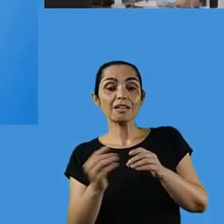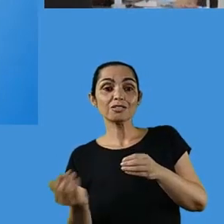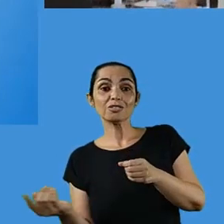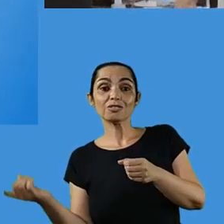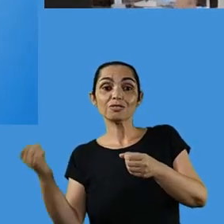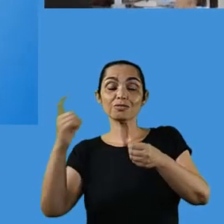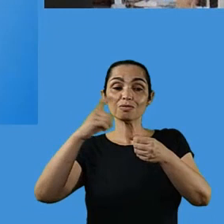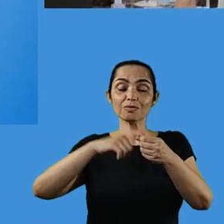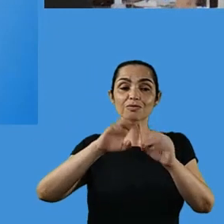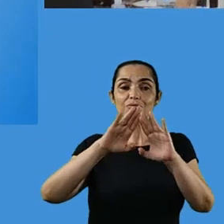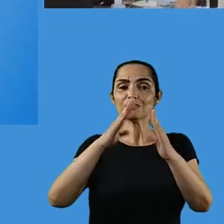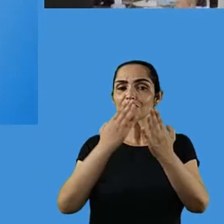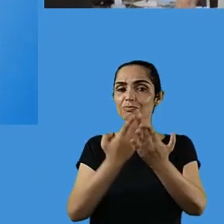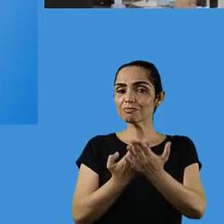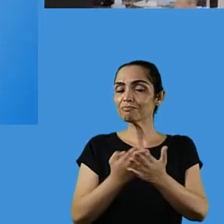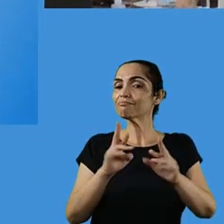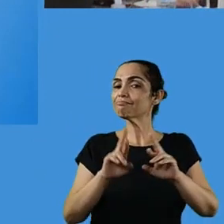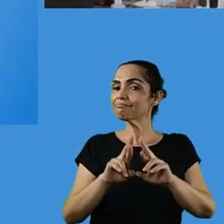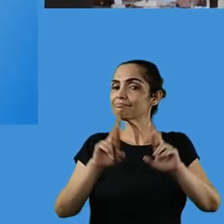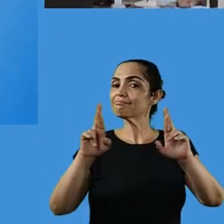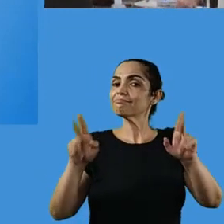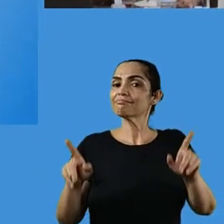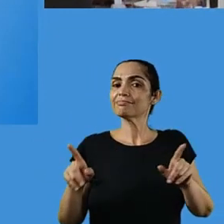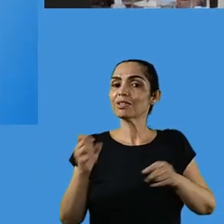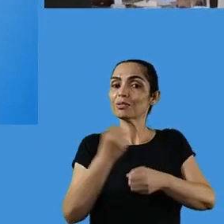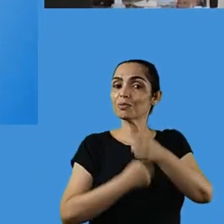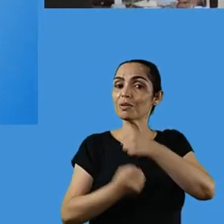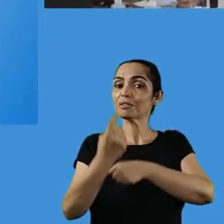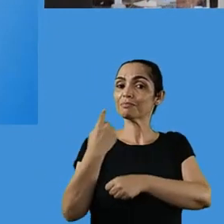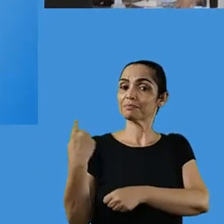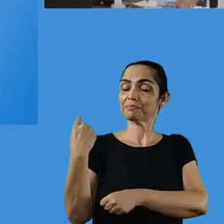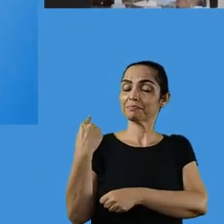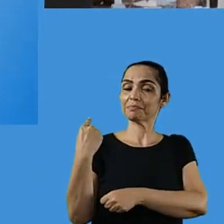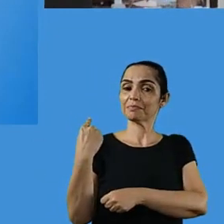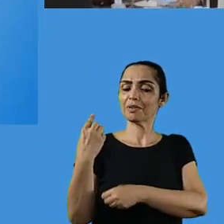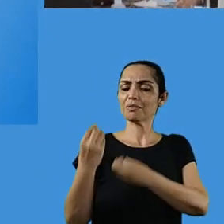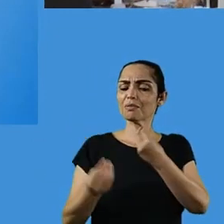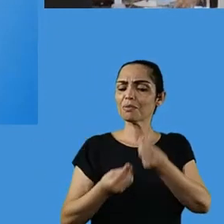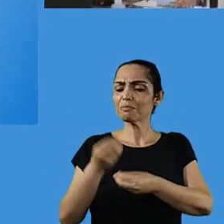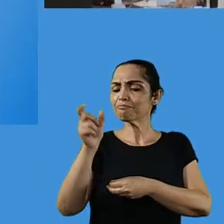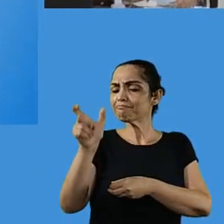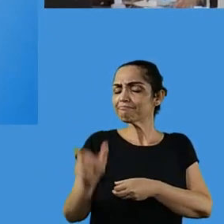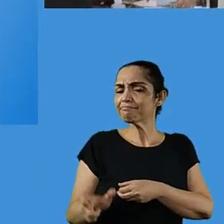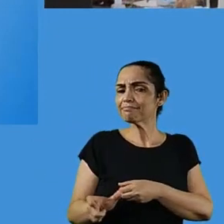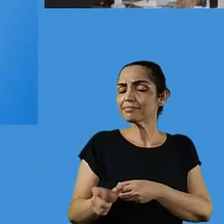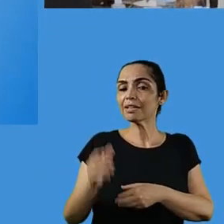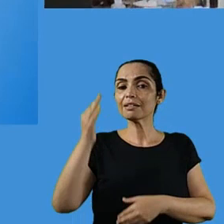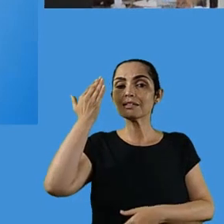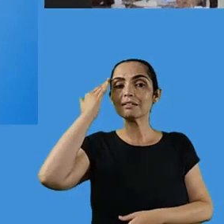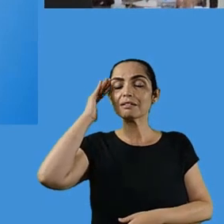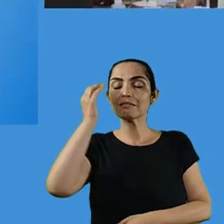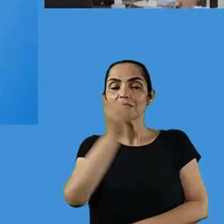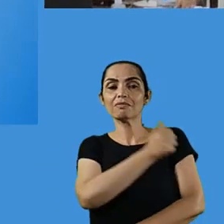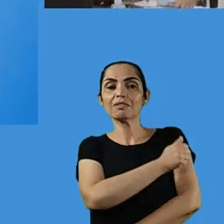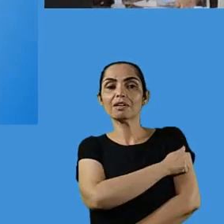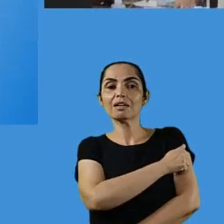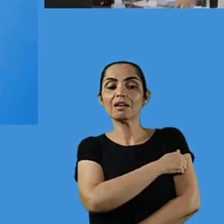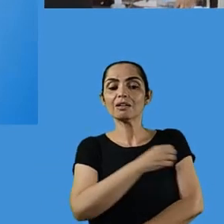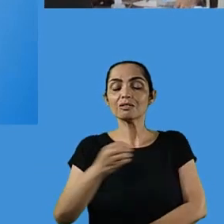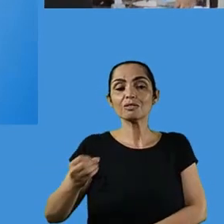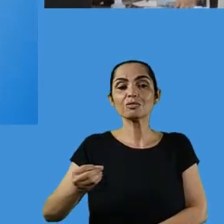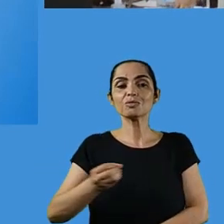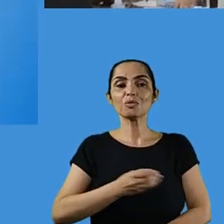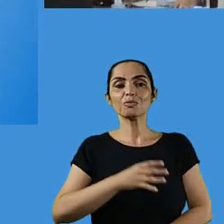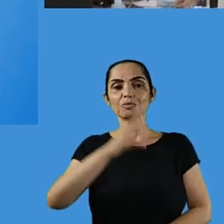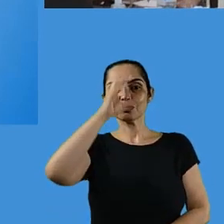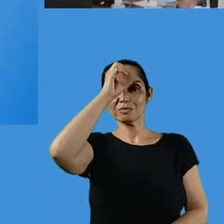Então, como é que a gente vai fazer para conhecer esse aluno? Como é a vai entender esse novo sujeito de aprendizagem?